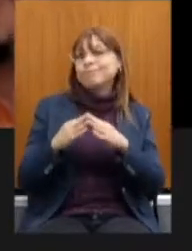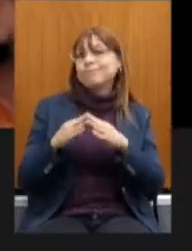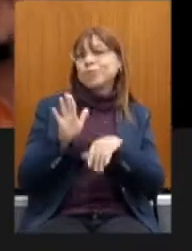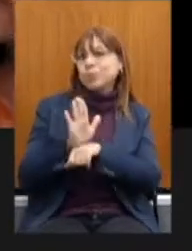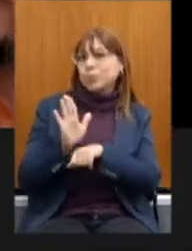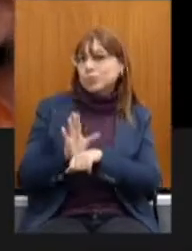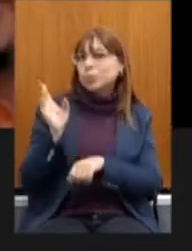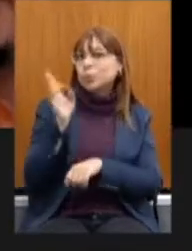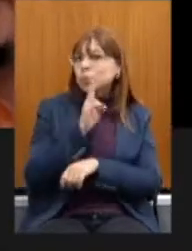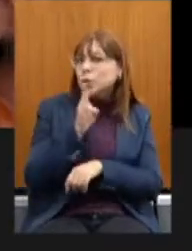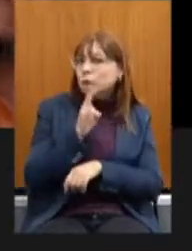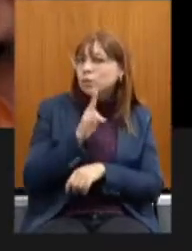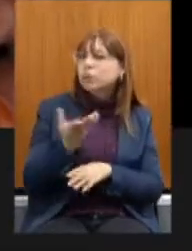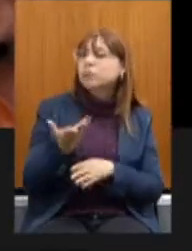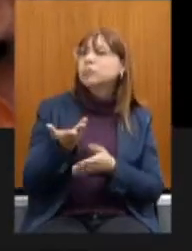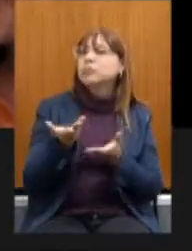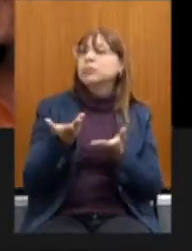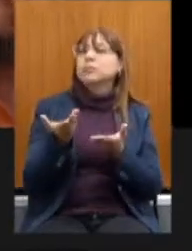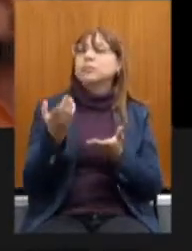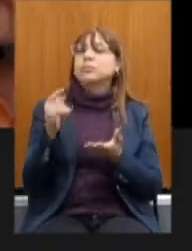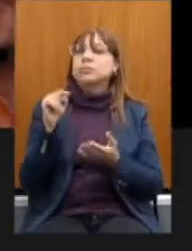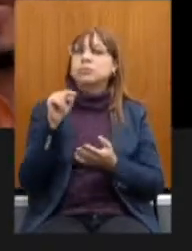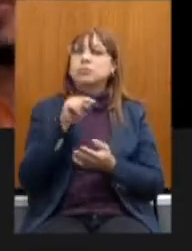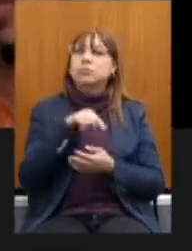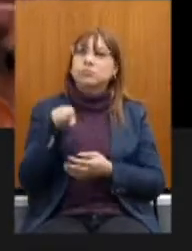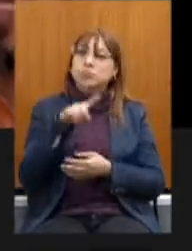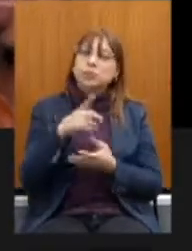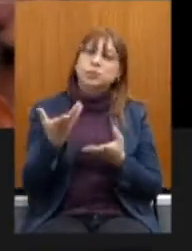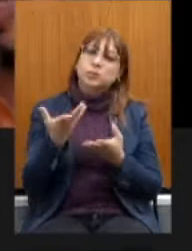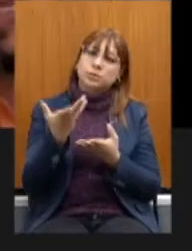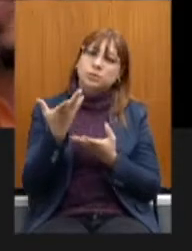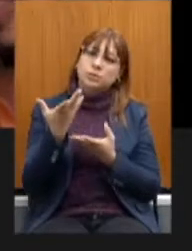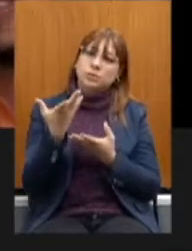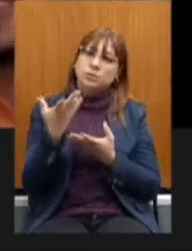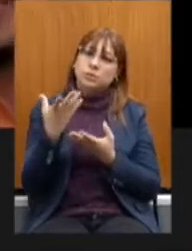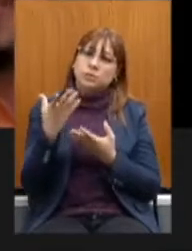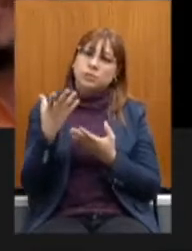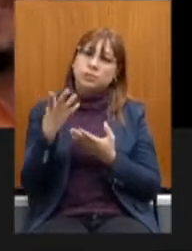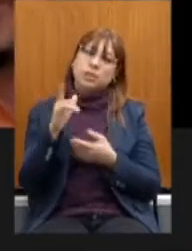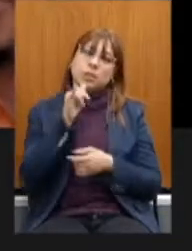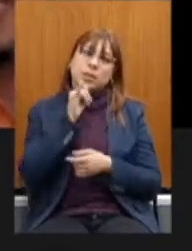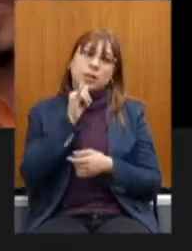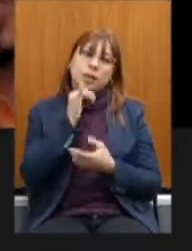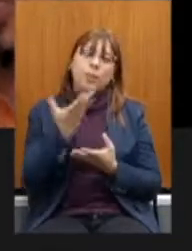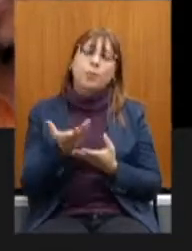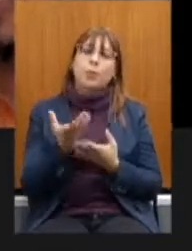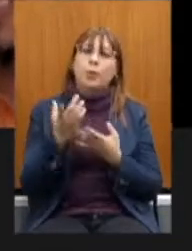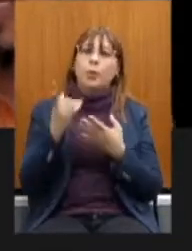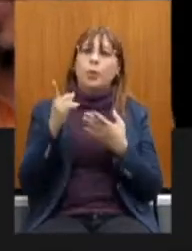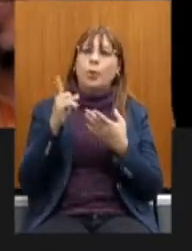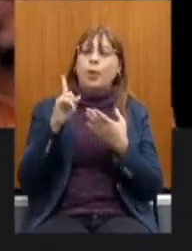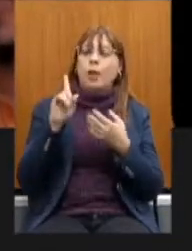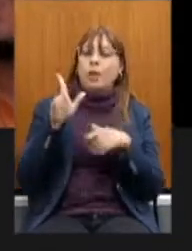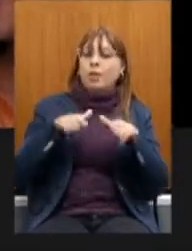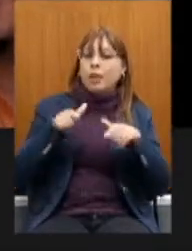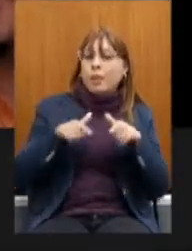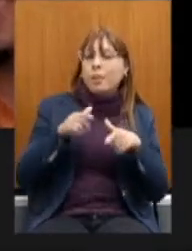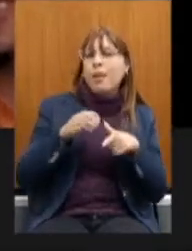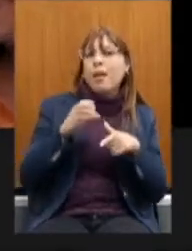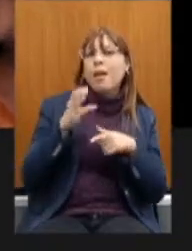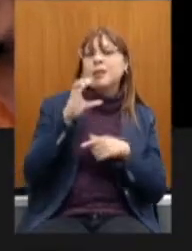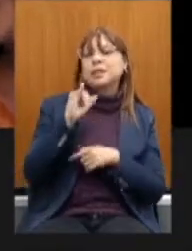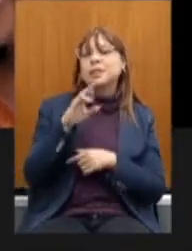profissionais e comunidades que se encontram em estados de maior vulnerabilidade, como sicenses, quilombolas, indígenas, artistas de rua,